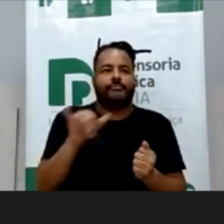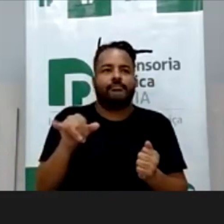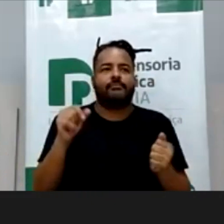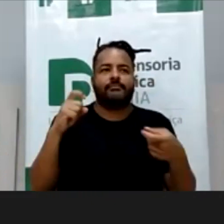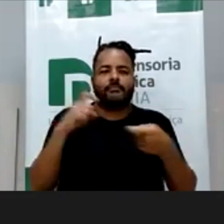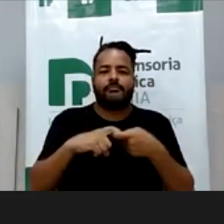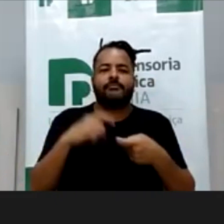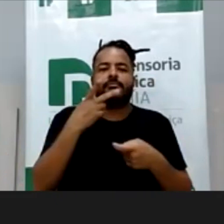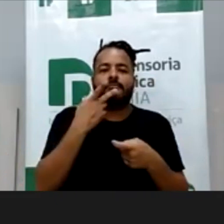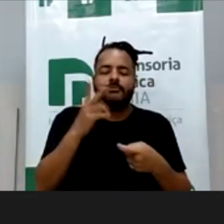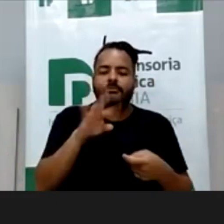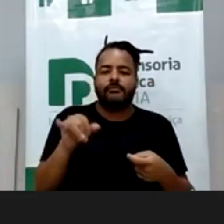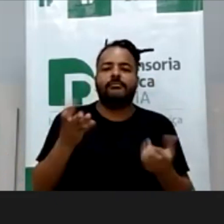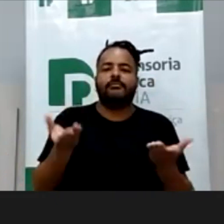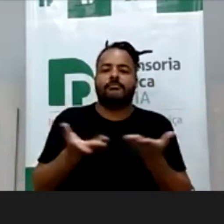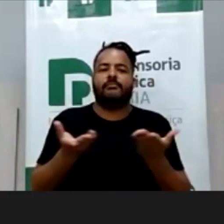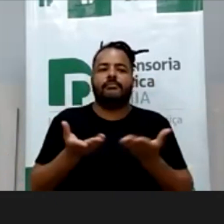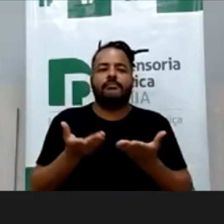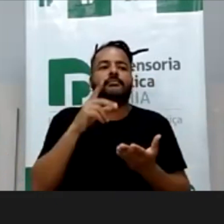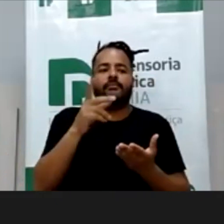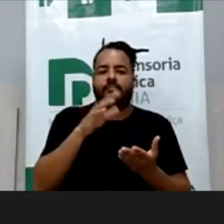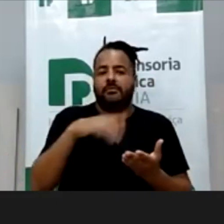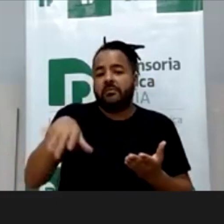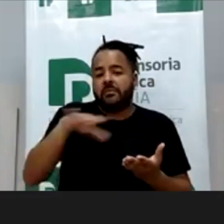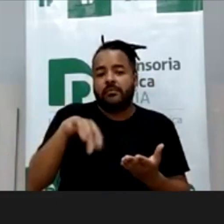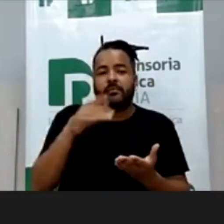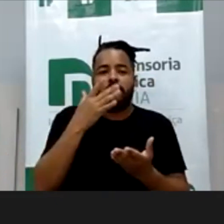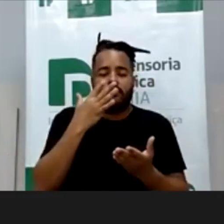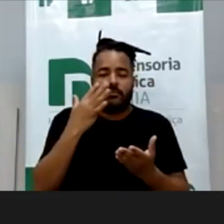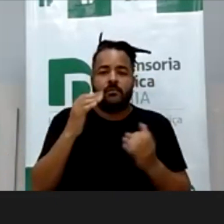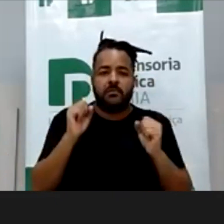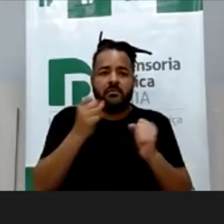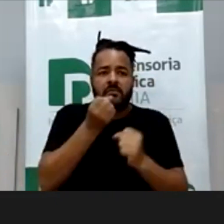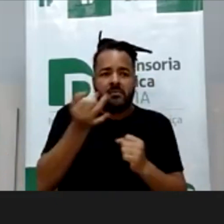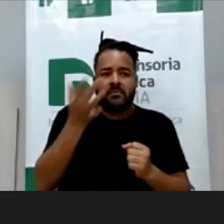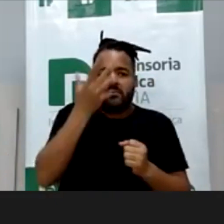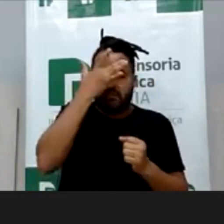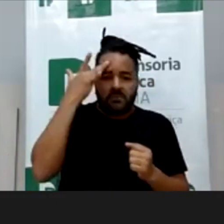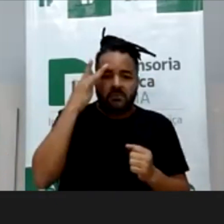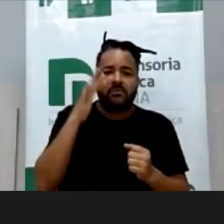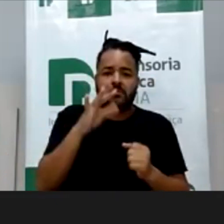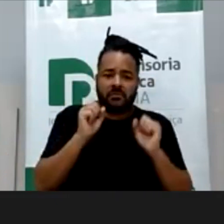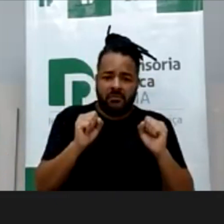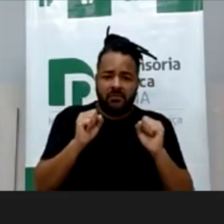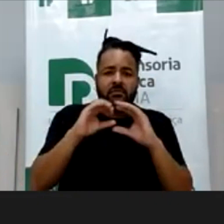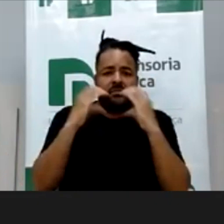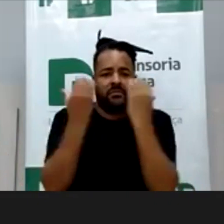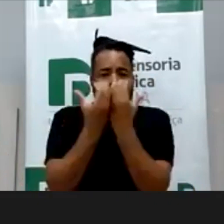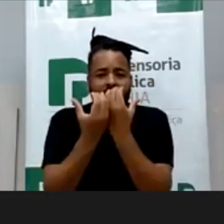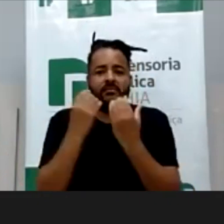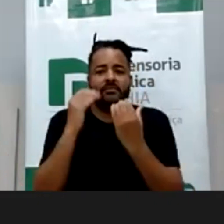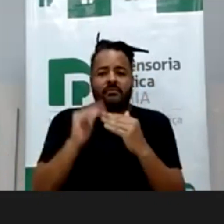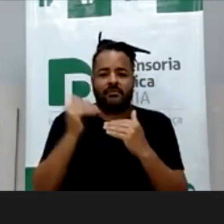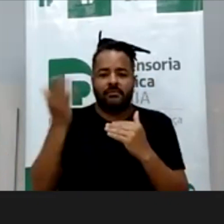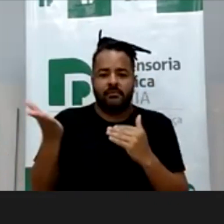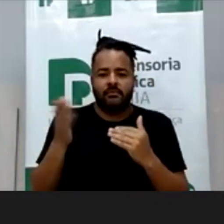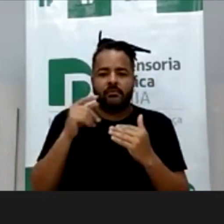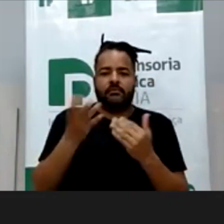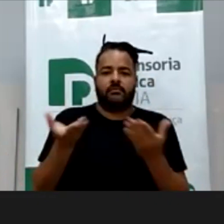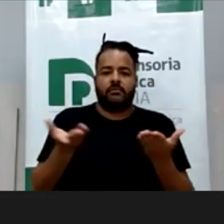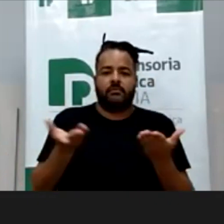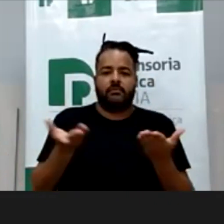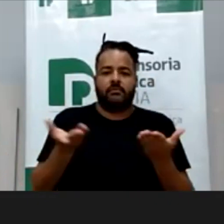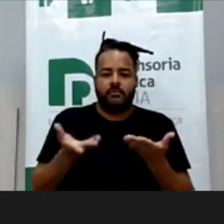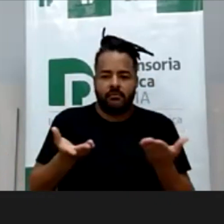fé no mistério divino das religiões de cada um. Muita coisa, deixa só passar esse congresso, que eu estou quase pneu, tá?